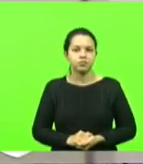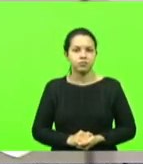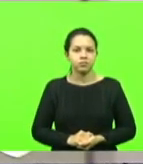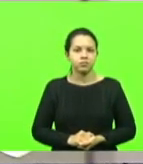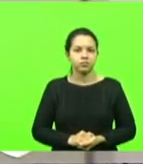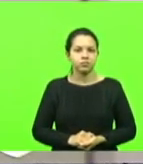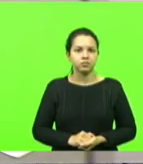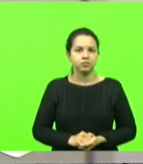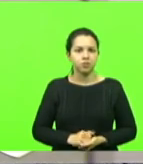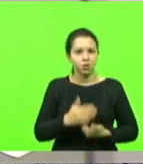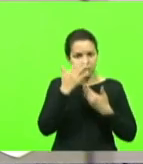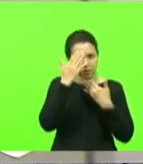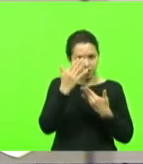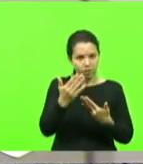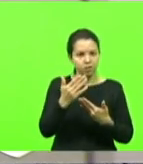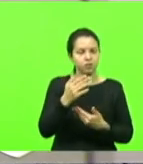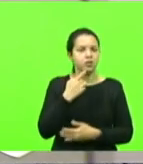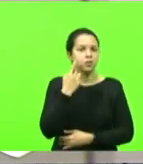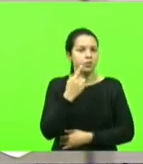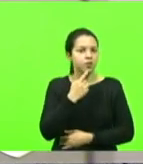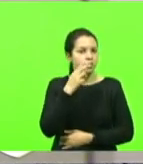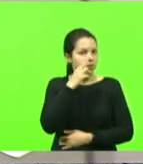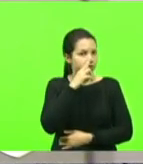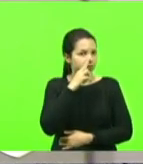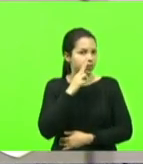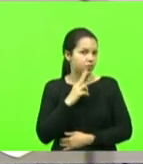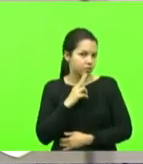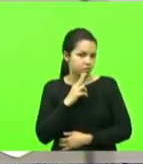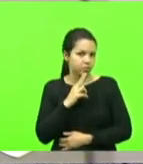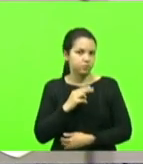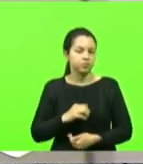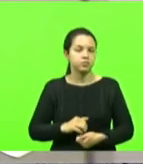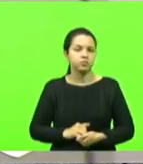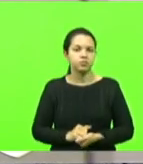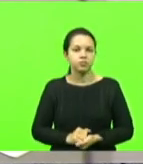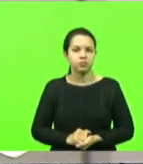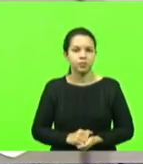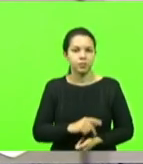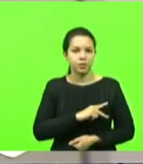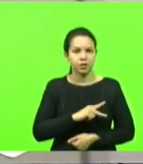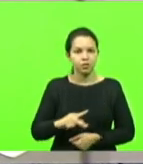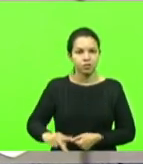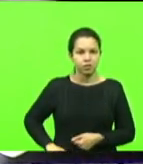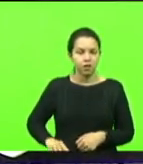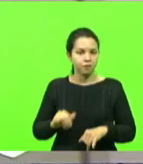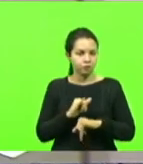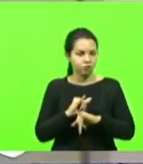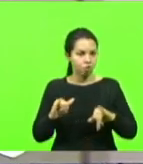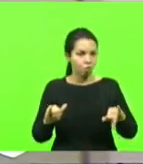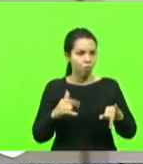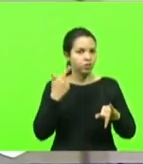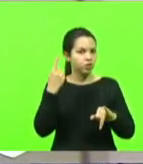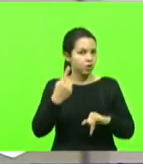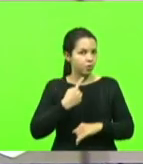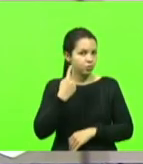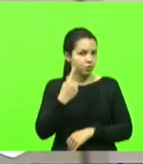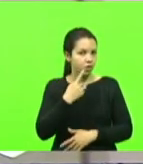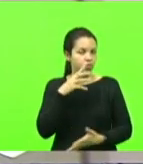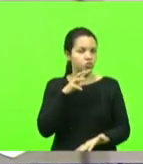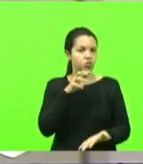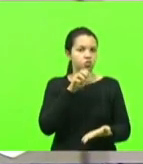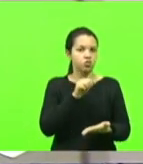Obrigado, deputado Ivan Nath. Essa presidência informa que os demais deputados inscritos